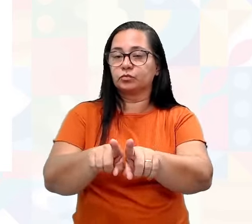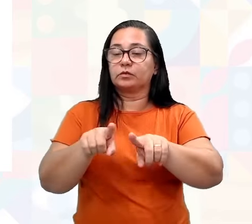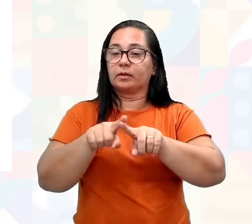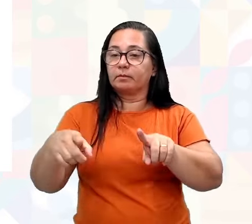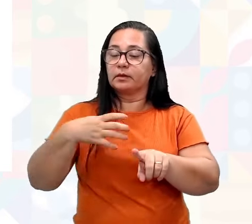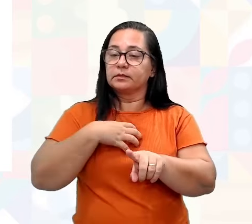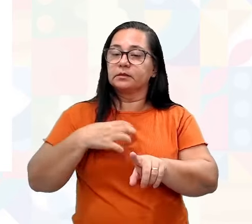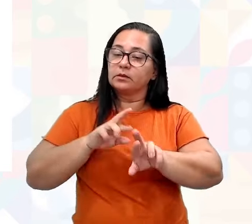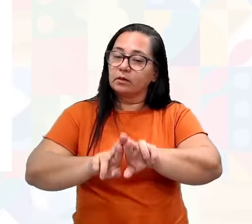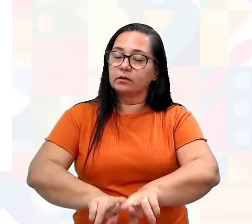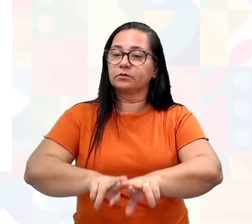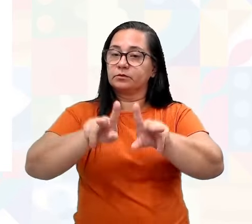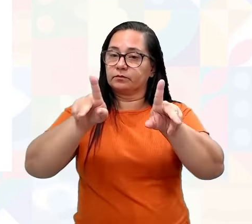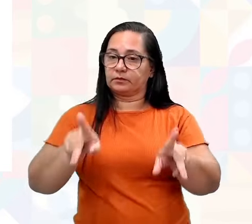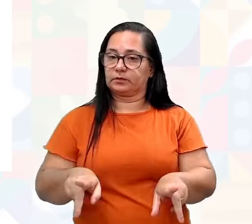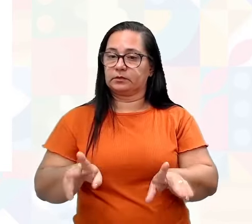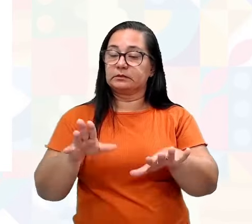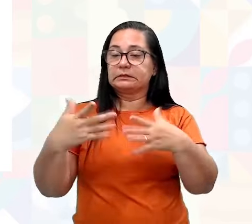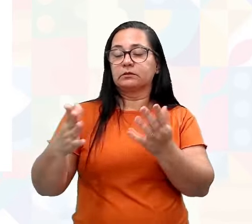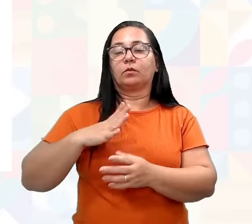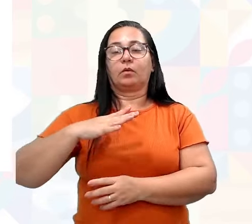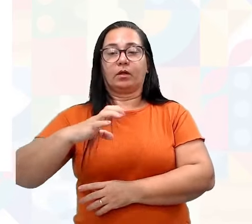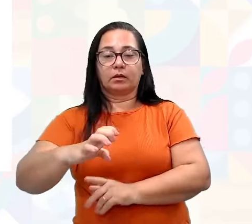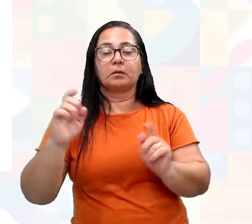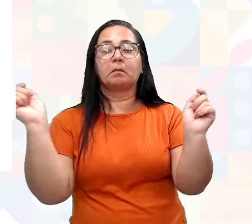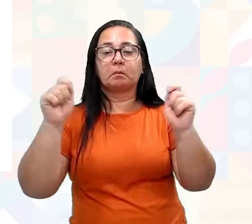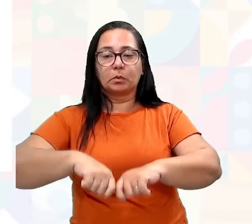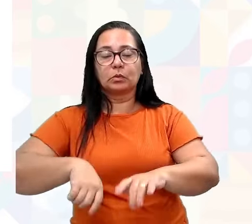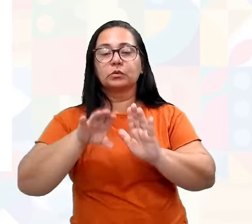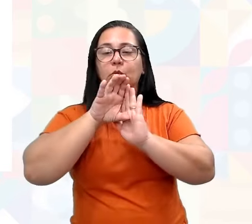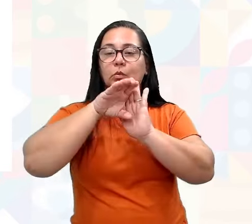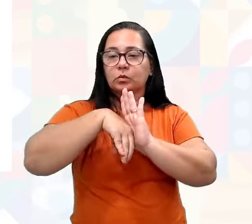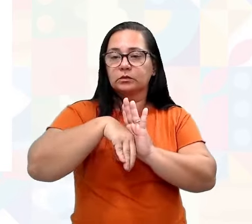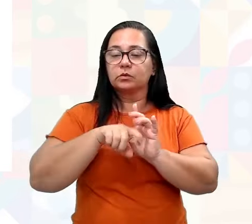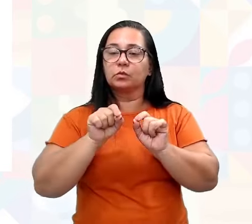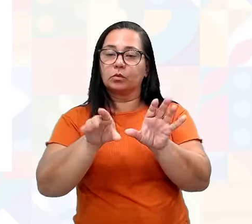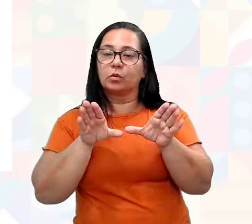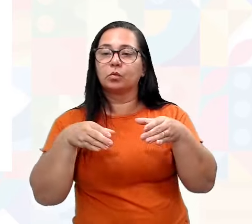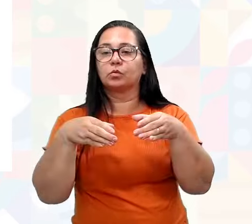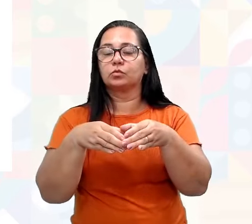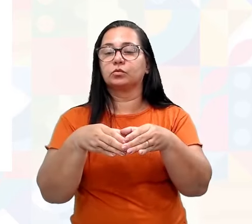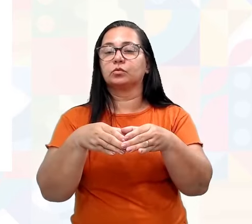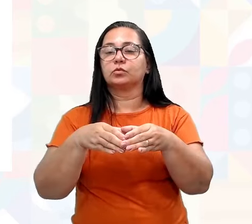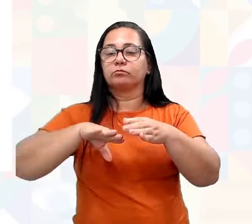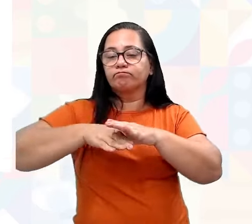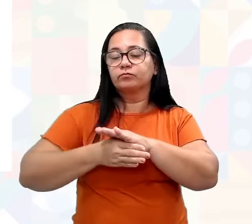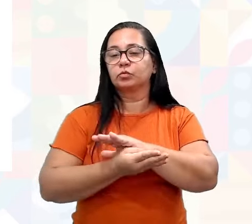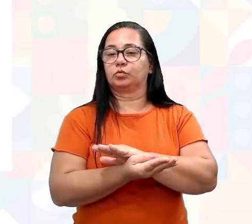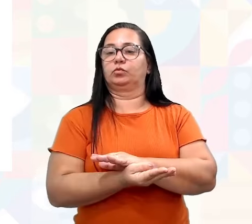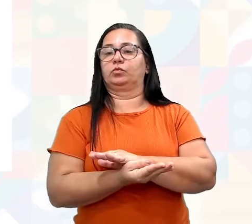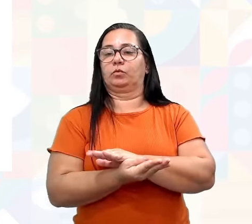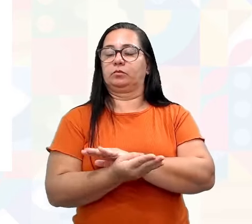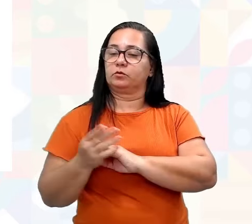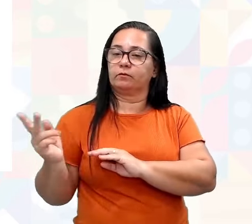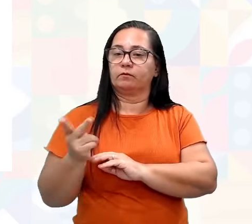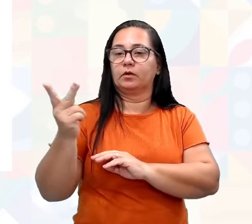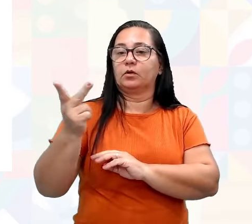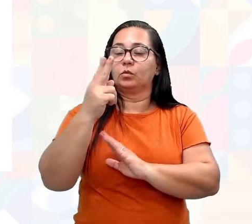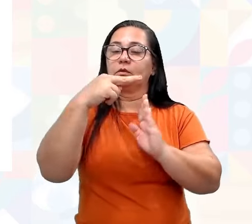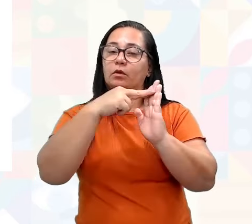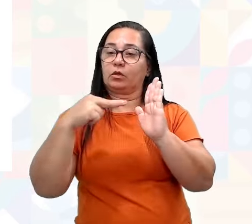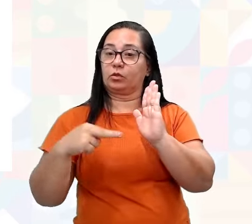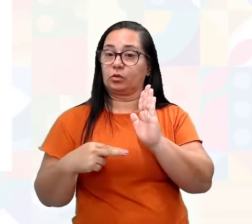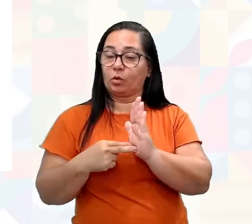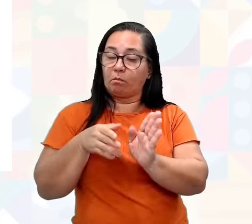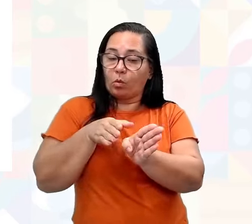sentidos diferentes. Então, a ética, ela pode ser conceituada como um conjunto de princípios, valores e normas